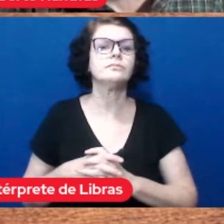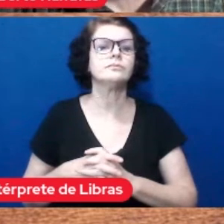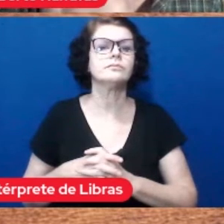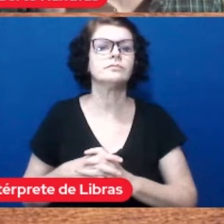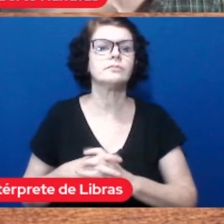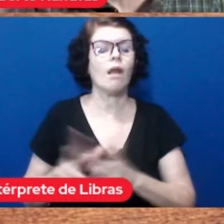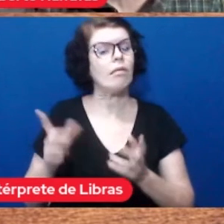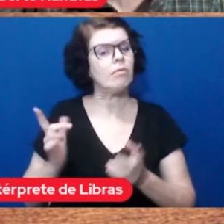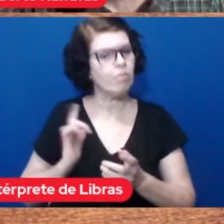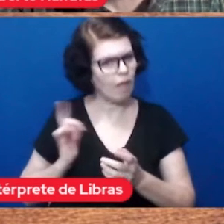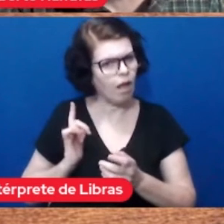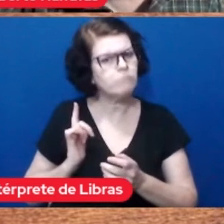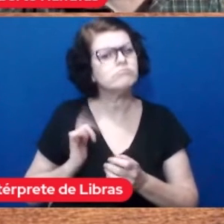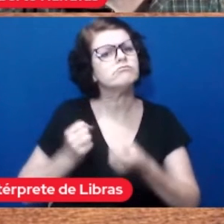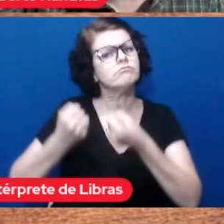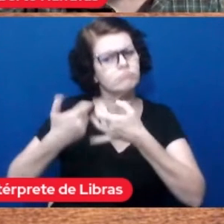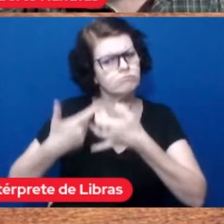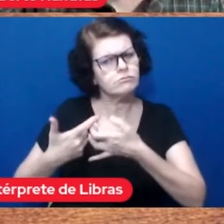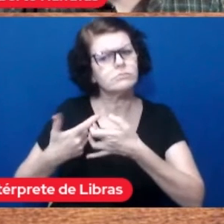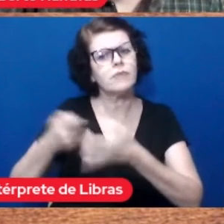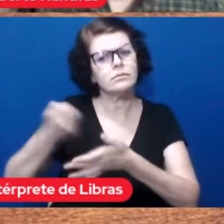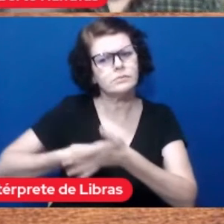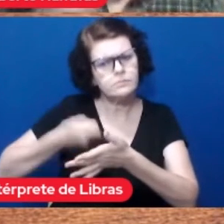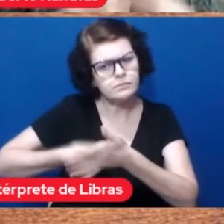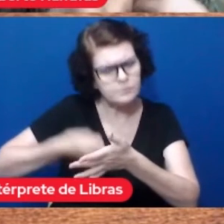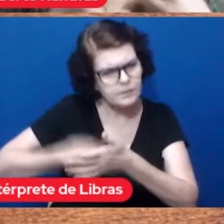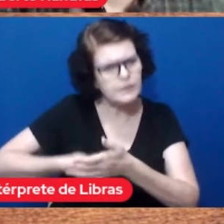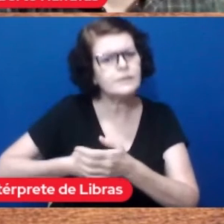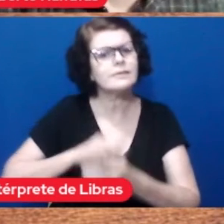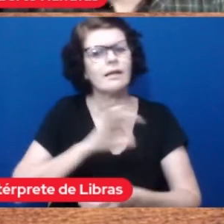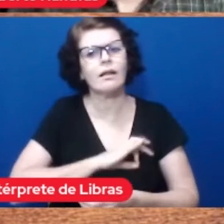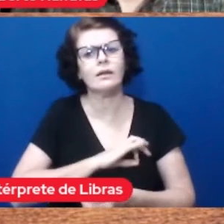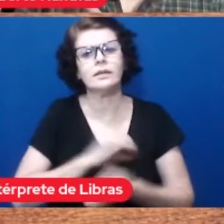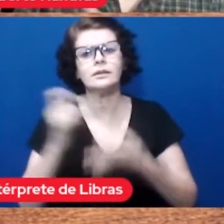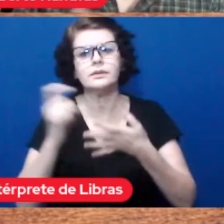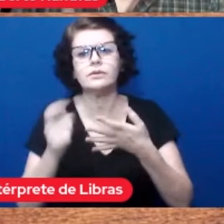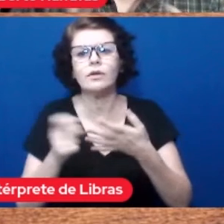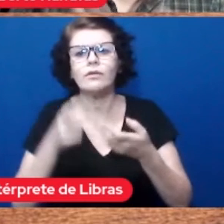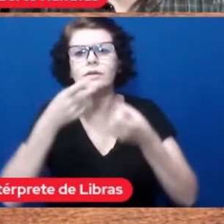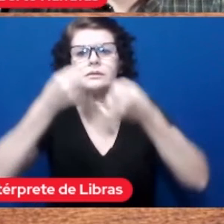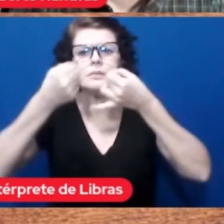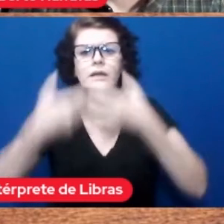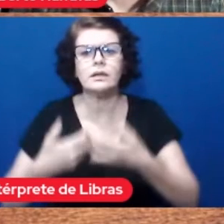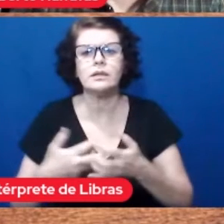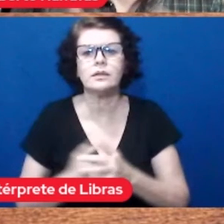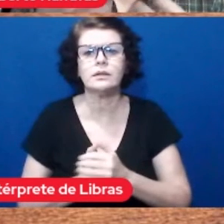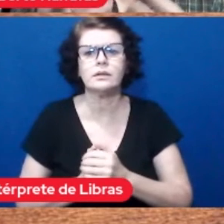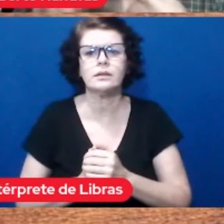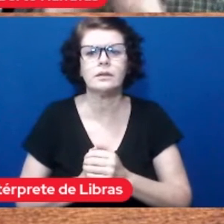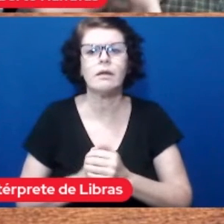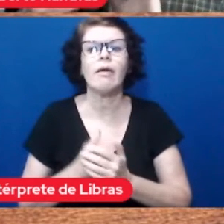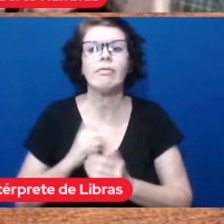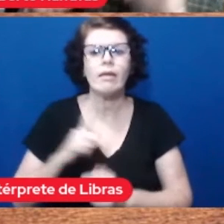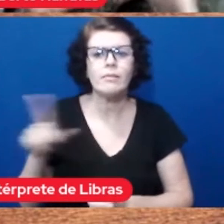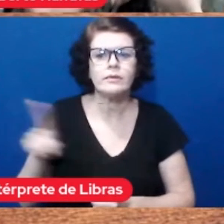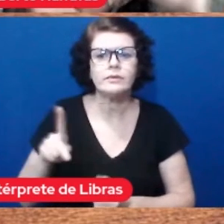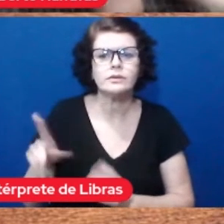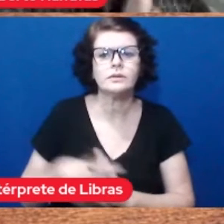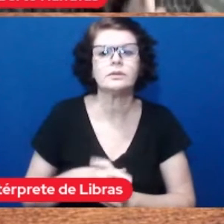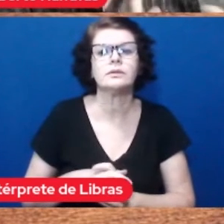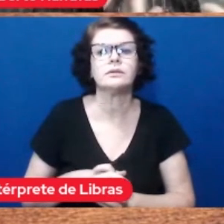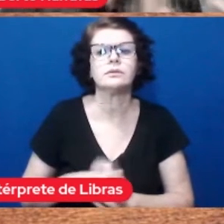nós temos todos os motivos para fazer essa campanha salarial eu estou dando todos esses argumentos porque há professores inclusive que estão